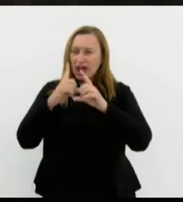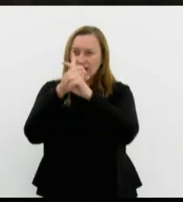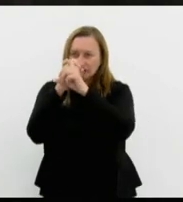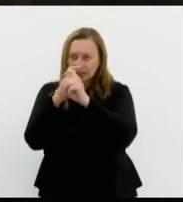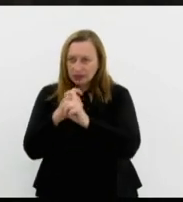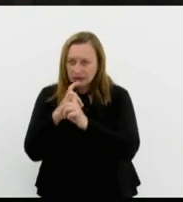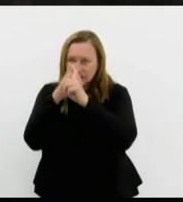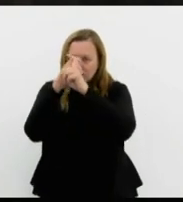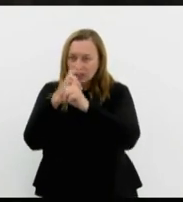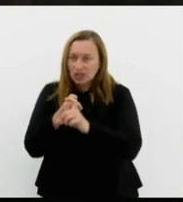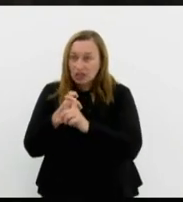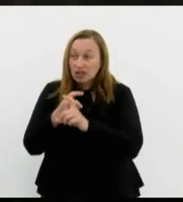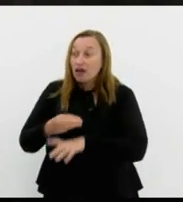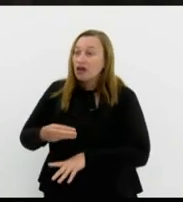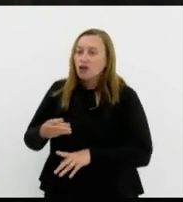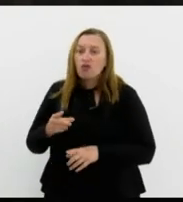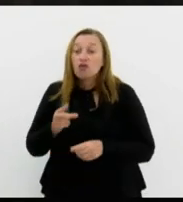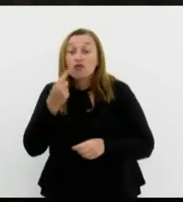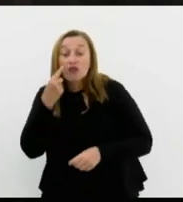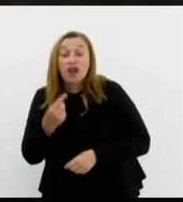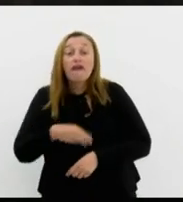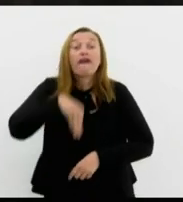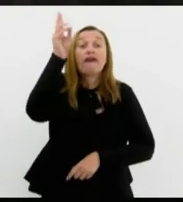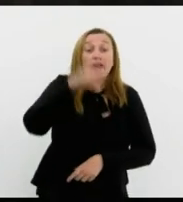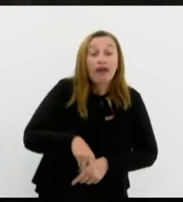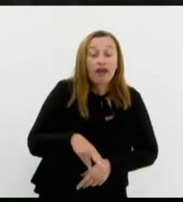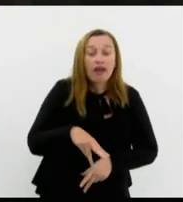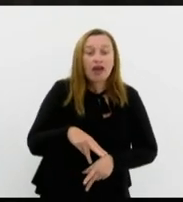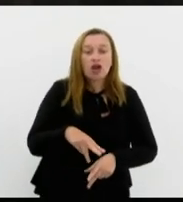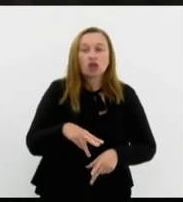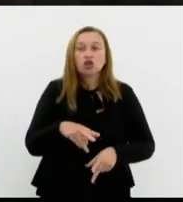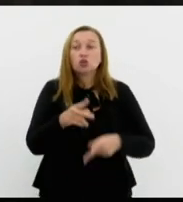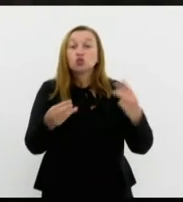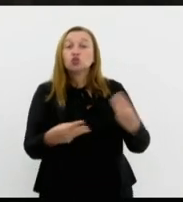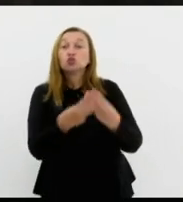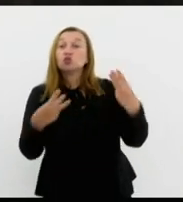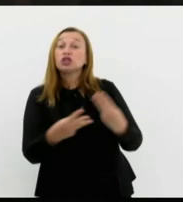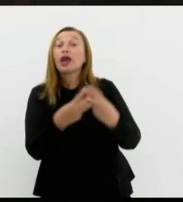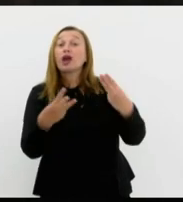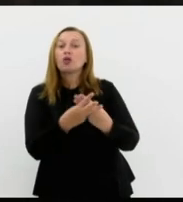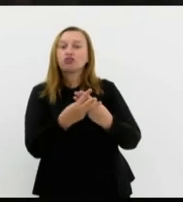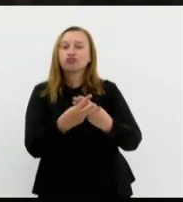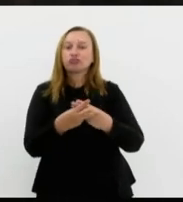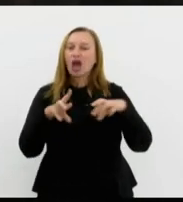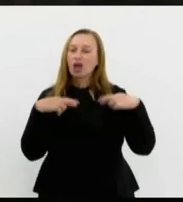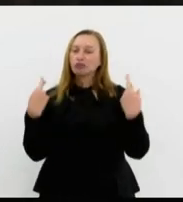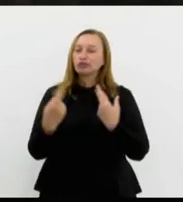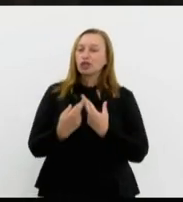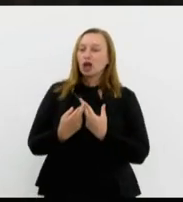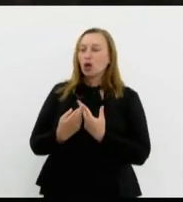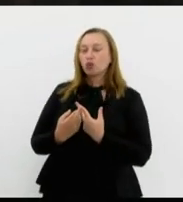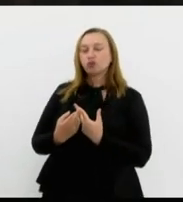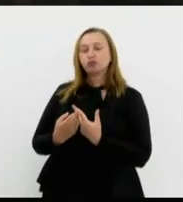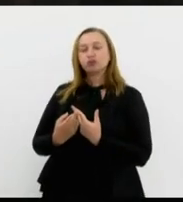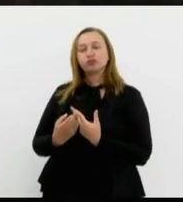identificados quem eram os judeus e naquela reunião famosa de Van Cire